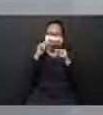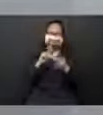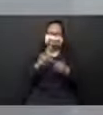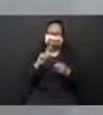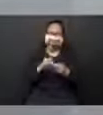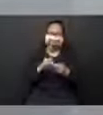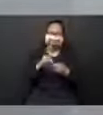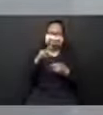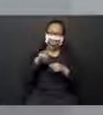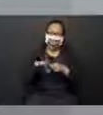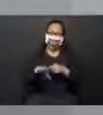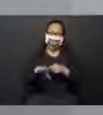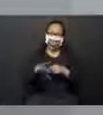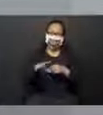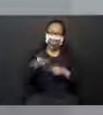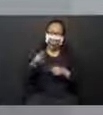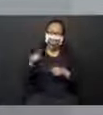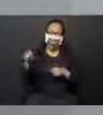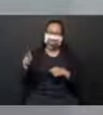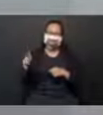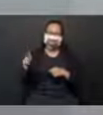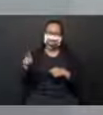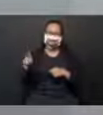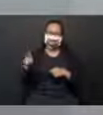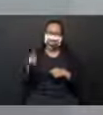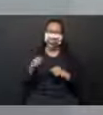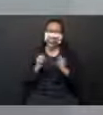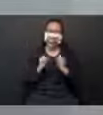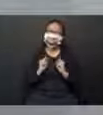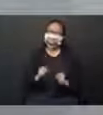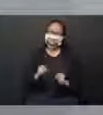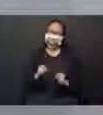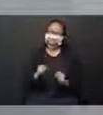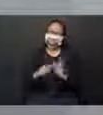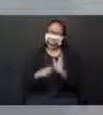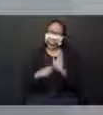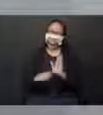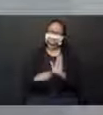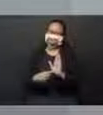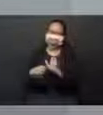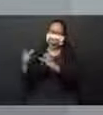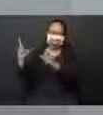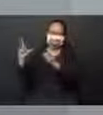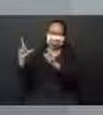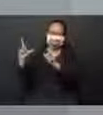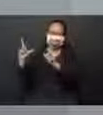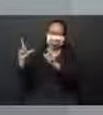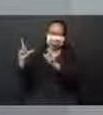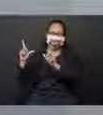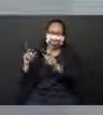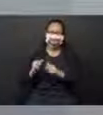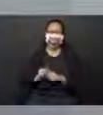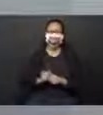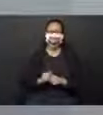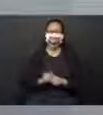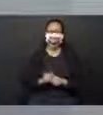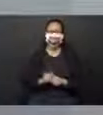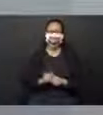mandar aqui para nós. E depois vai poder aparecer nessa telona aqui. Olha só, hein!